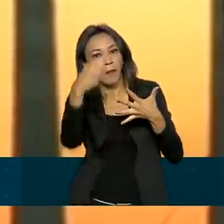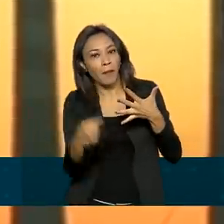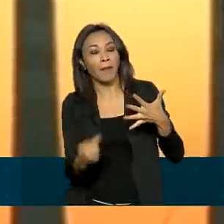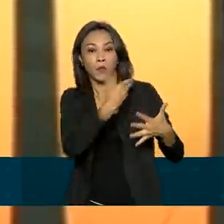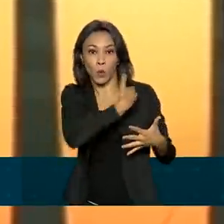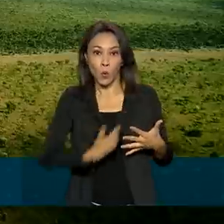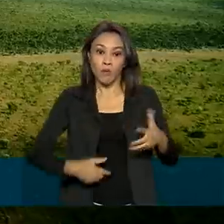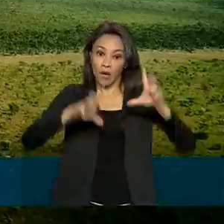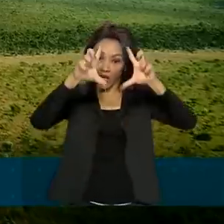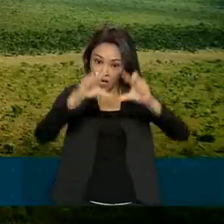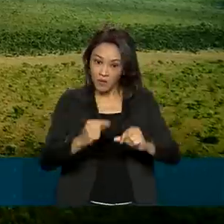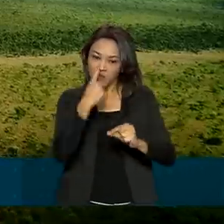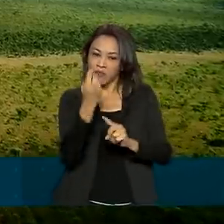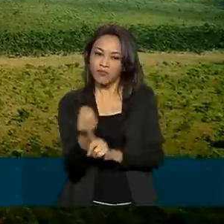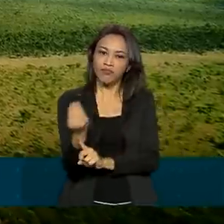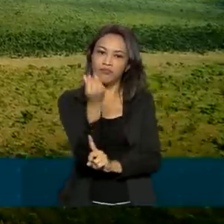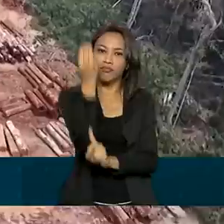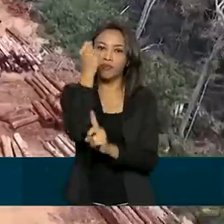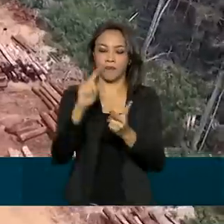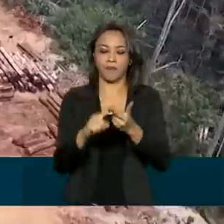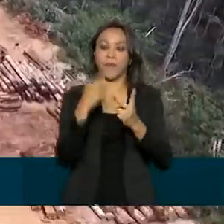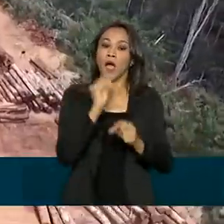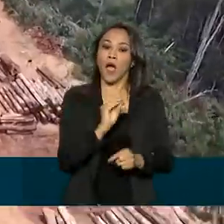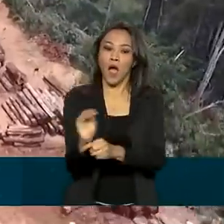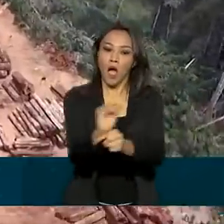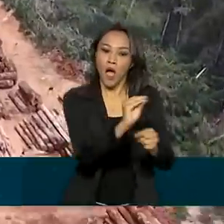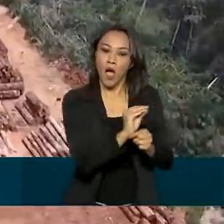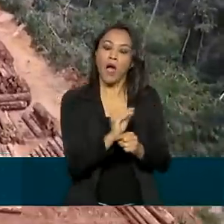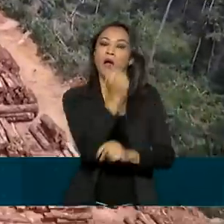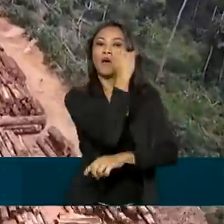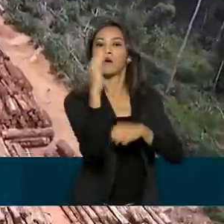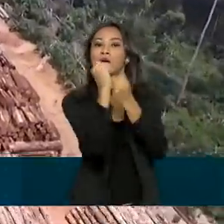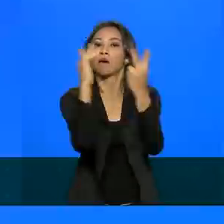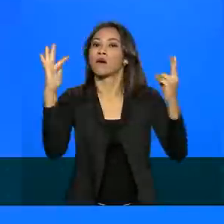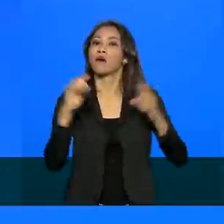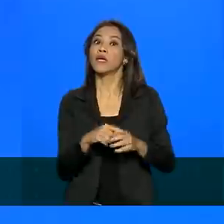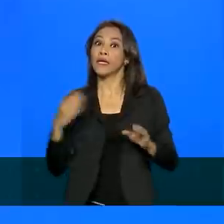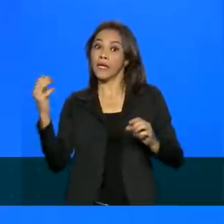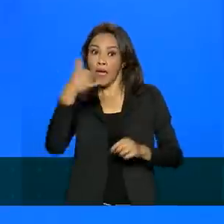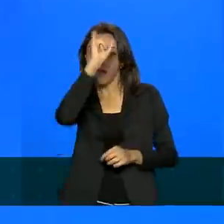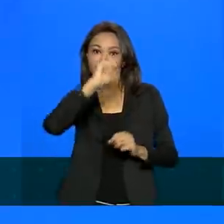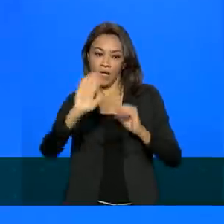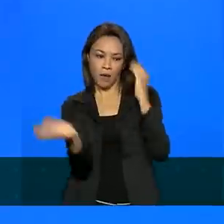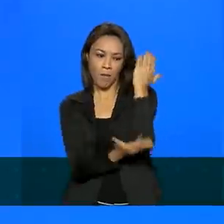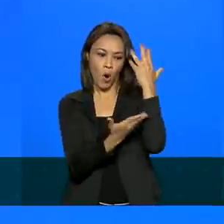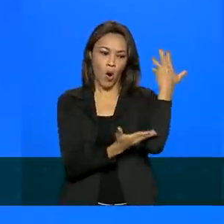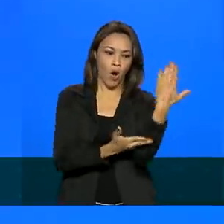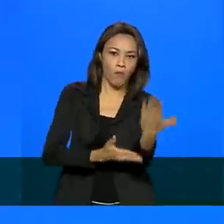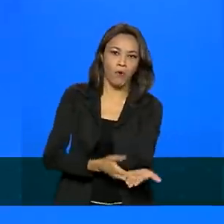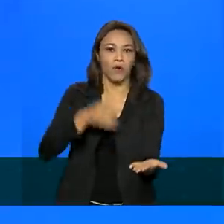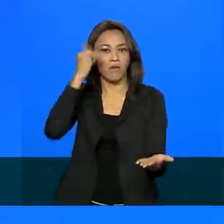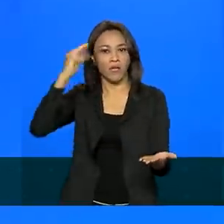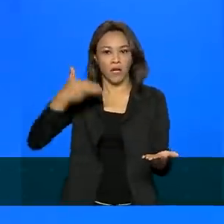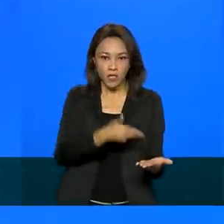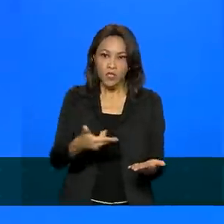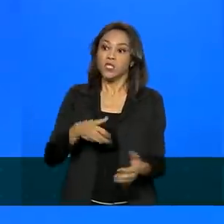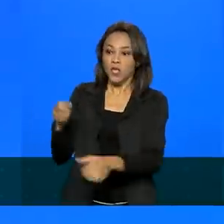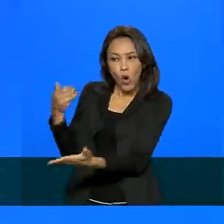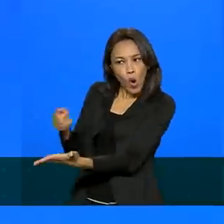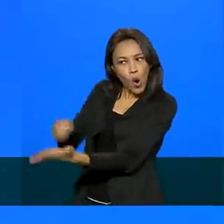gases poluentes, recuperar florestas e combater o desmatamento ilegal. Joaquim Leite também cobrou dos países